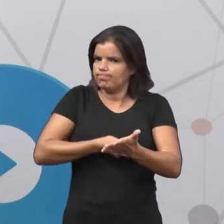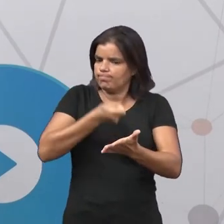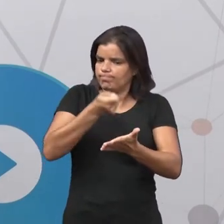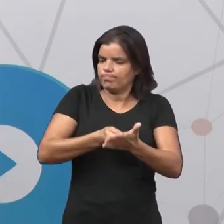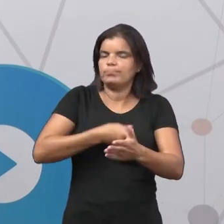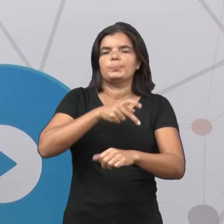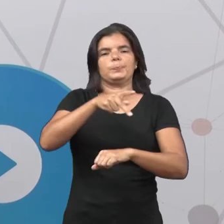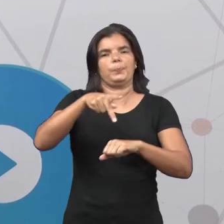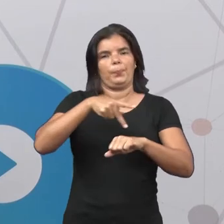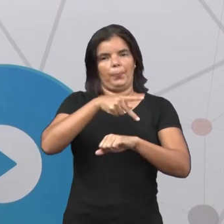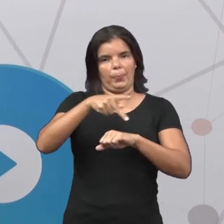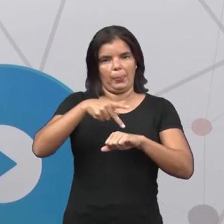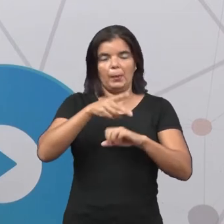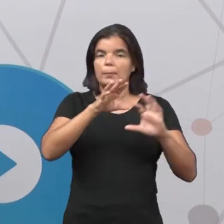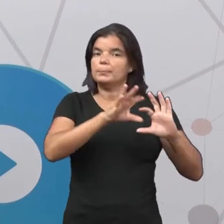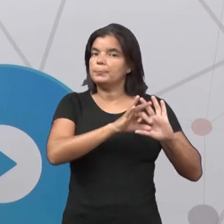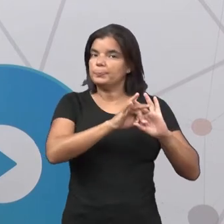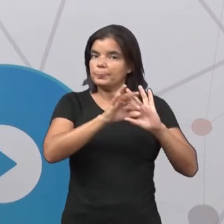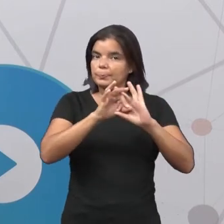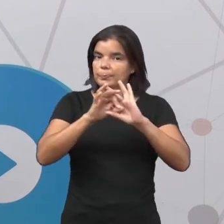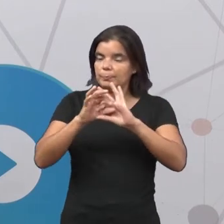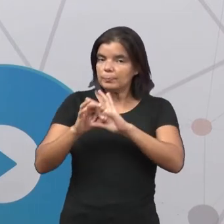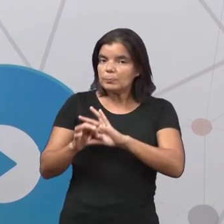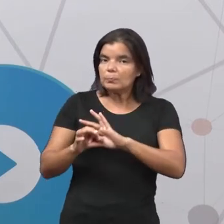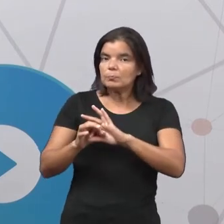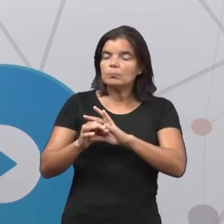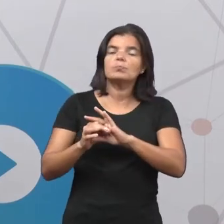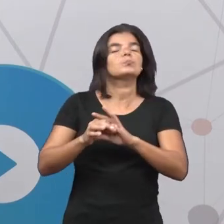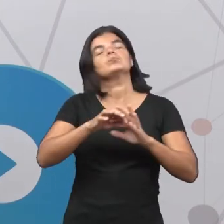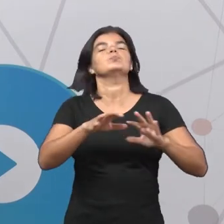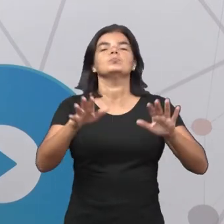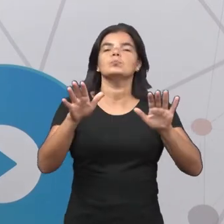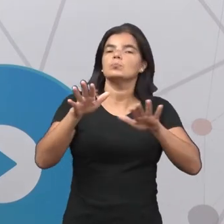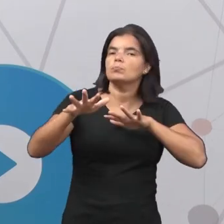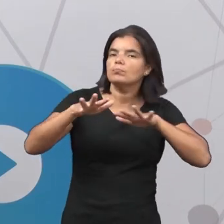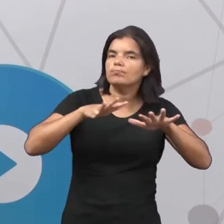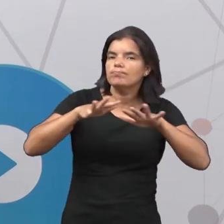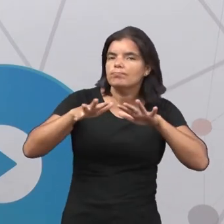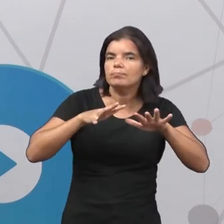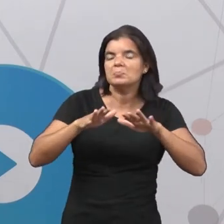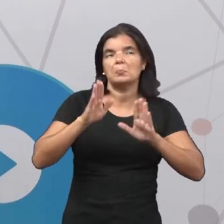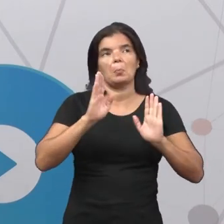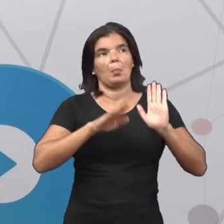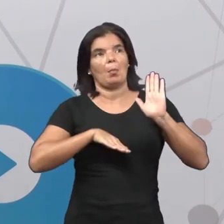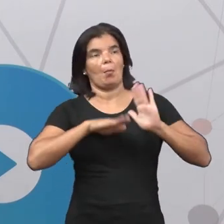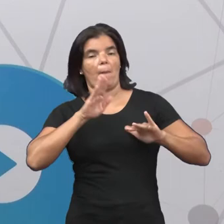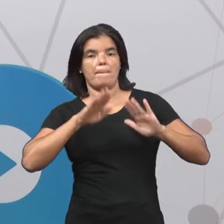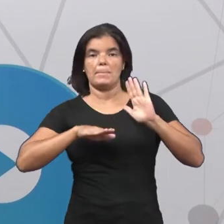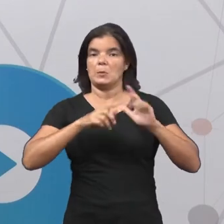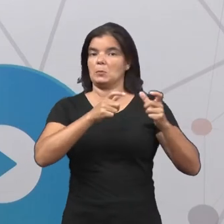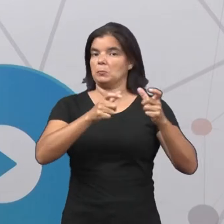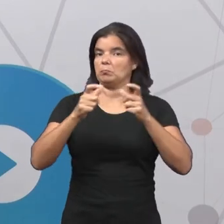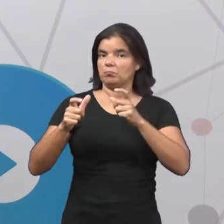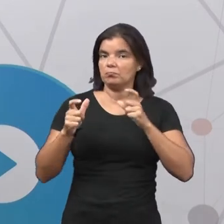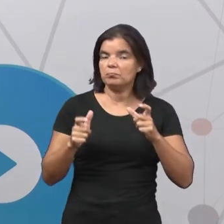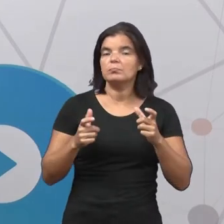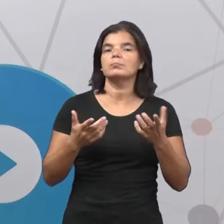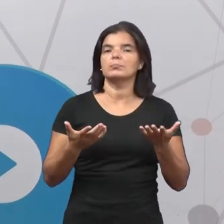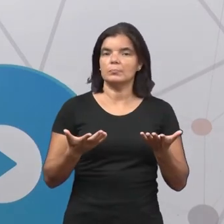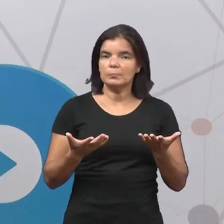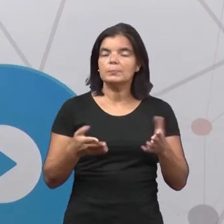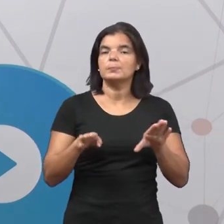nosso país. Um contexto em que as manifestações, independente da natureza e